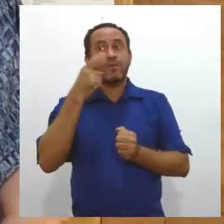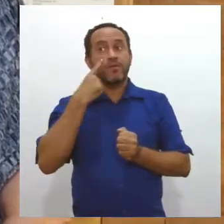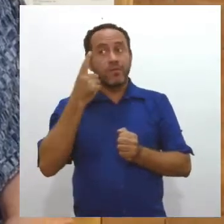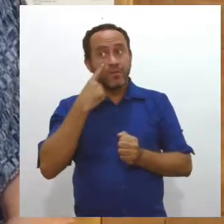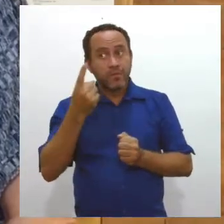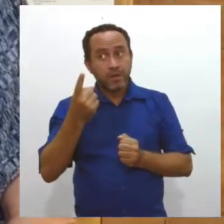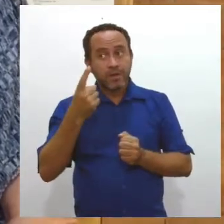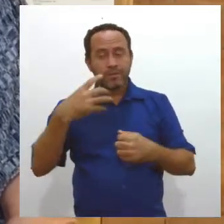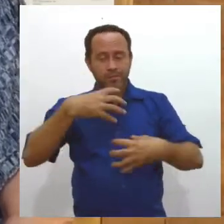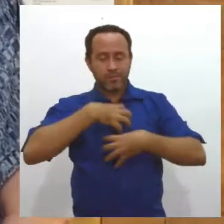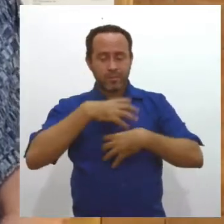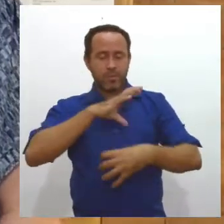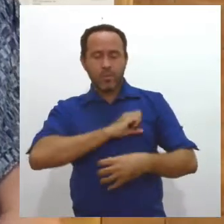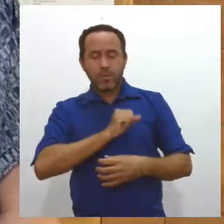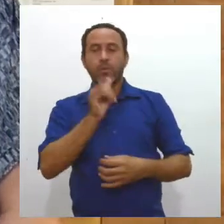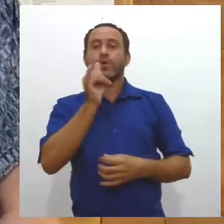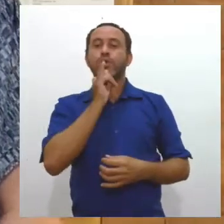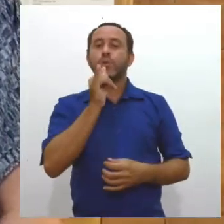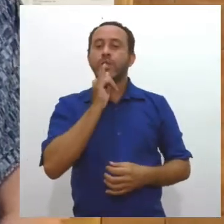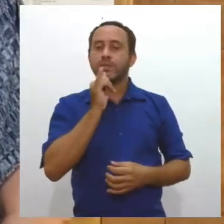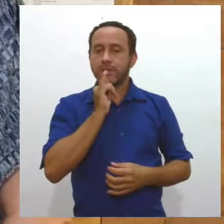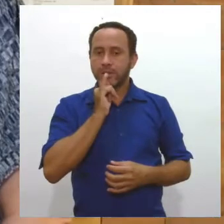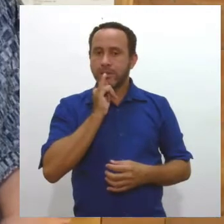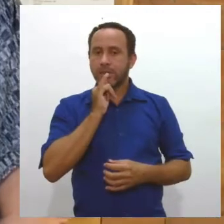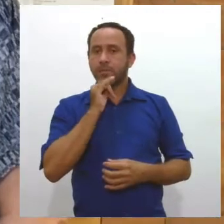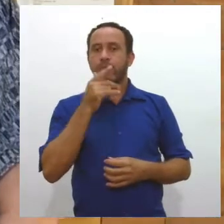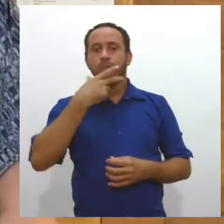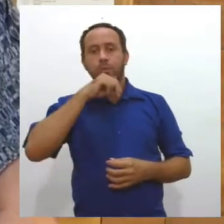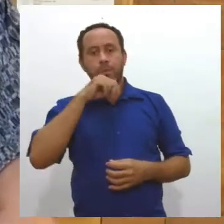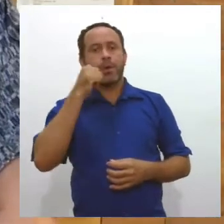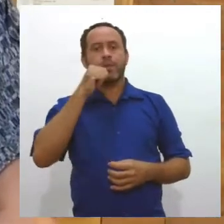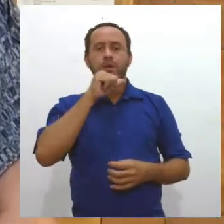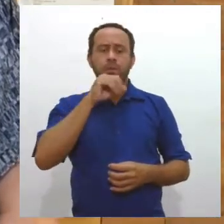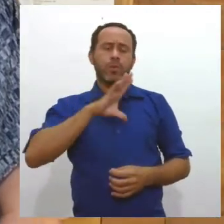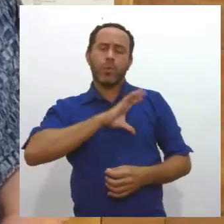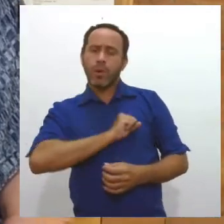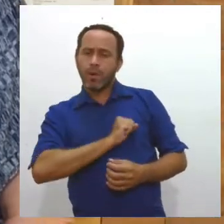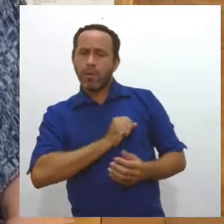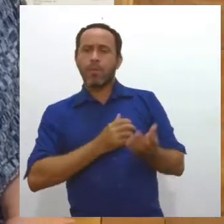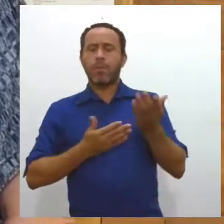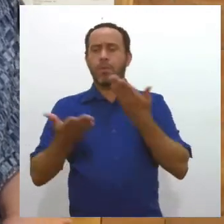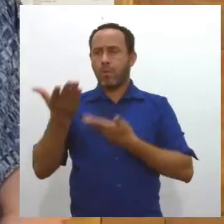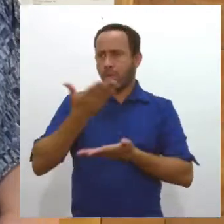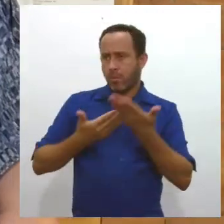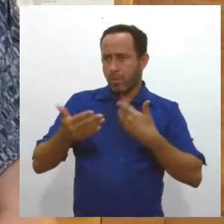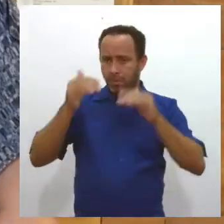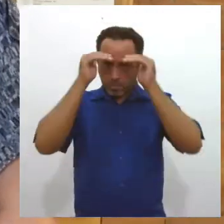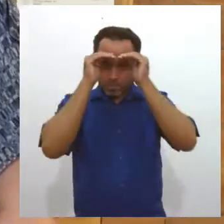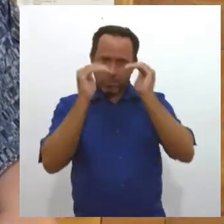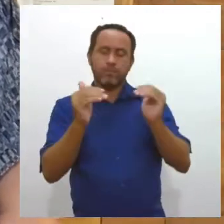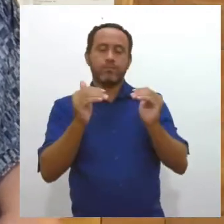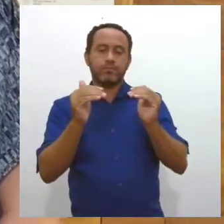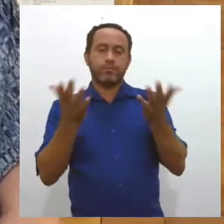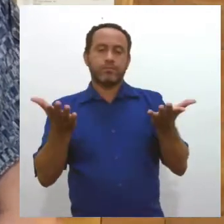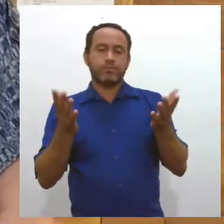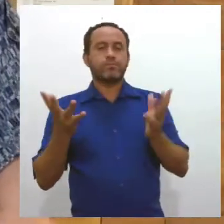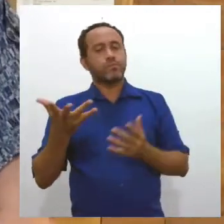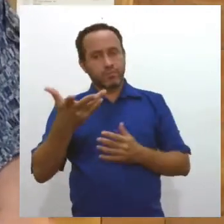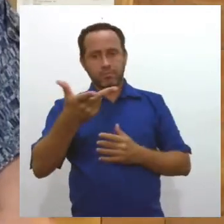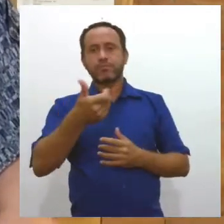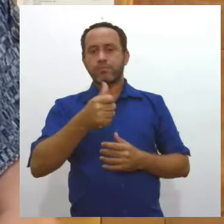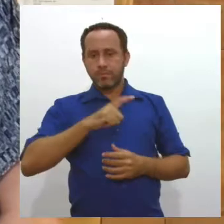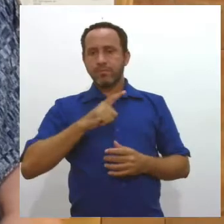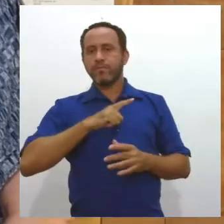tendo afeto e vendo o exemplo dos seus pais no amor, na lealdade. Então é maravilhoso